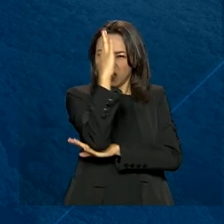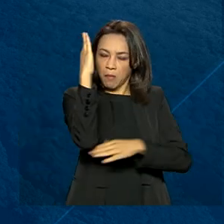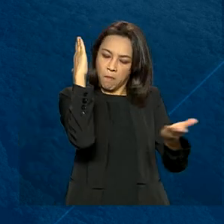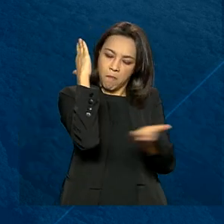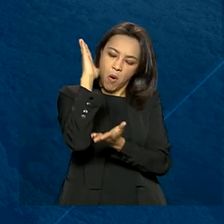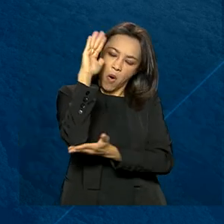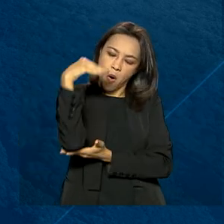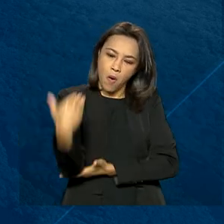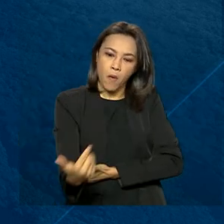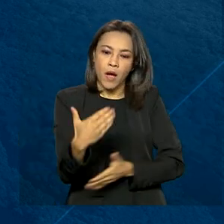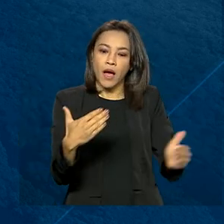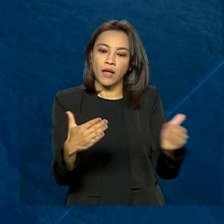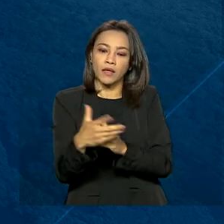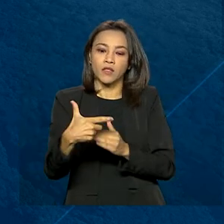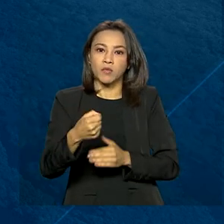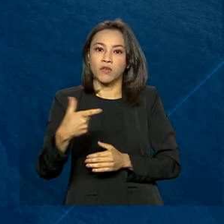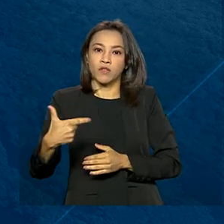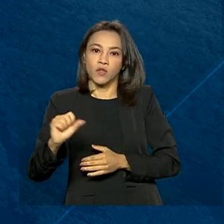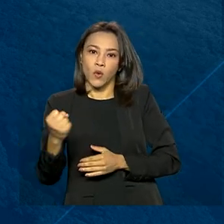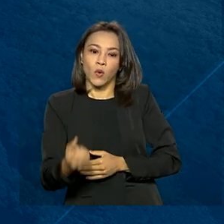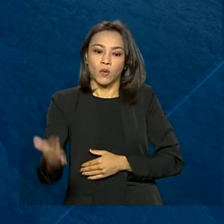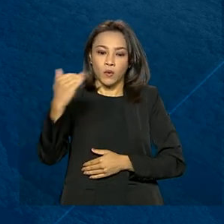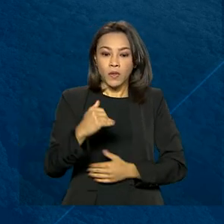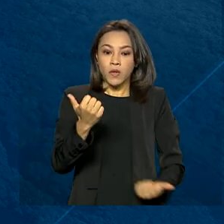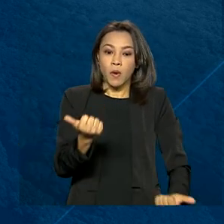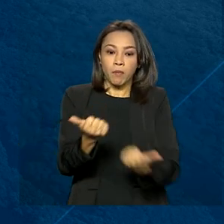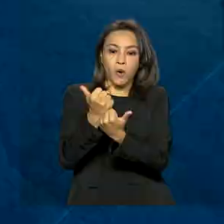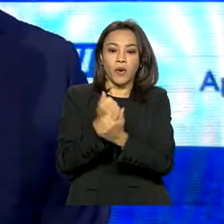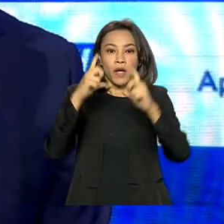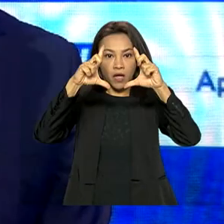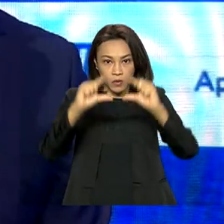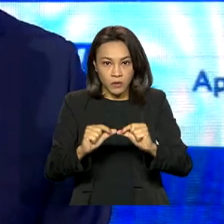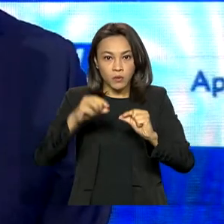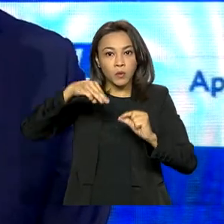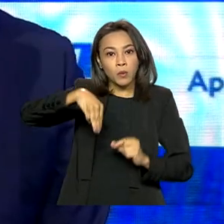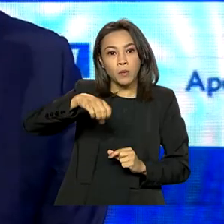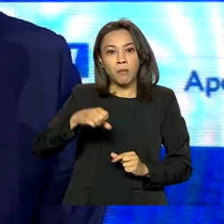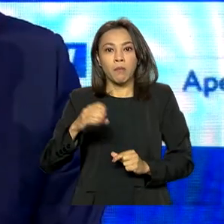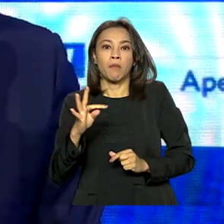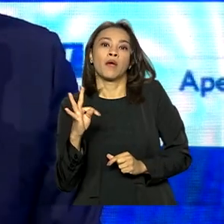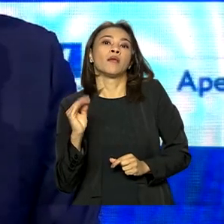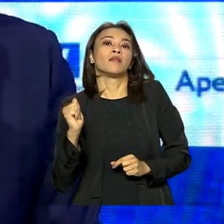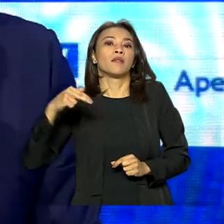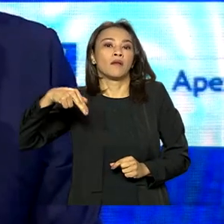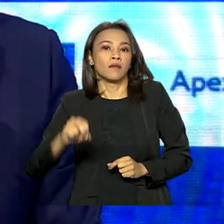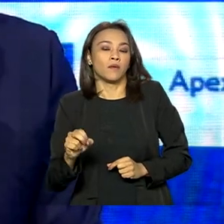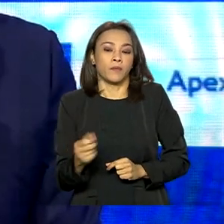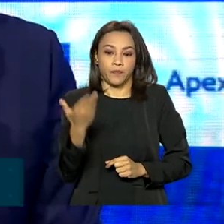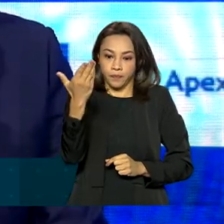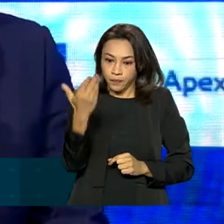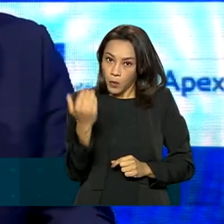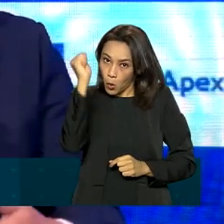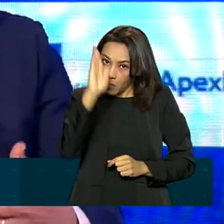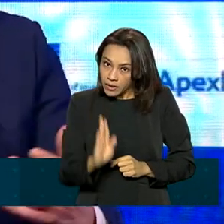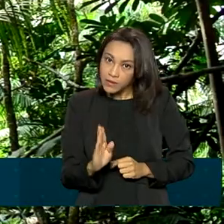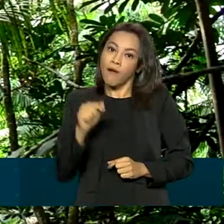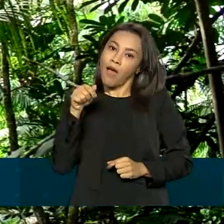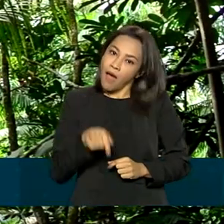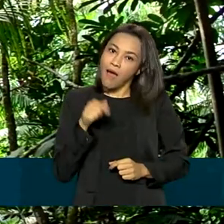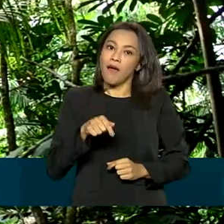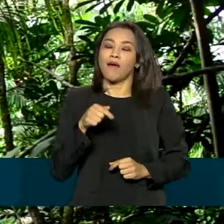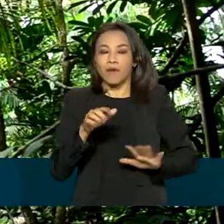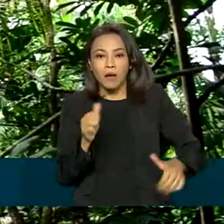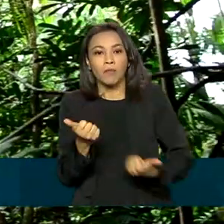2028 e apoio à redução global do metano. Segundo o ministro do Meio Ambiente, o Brasil é parte da solução